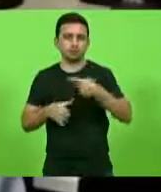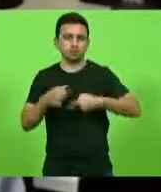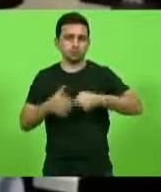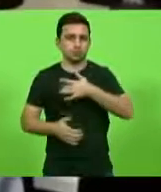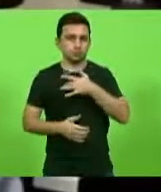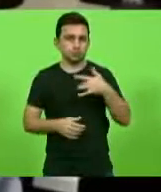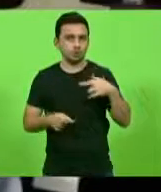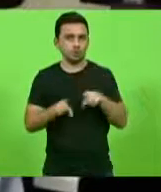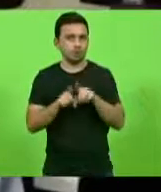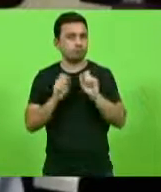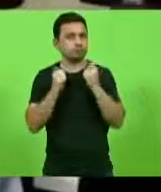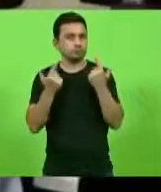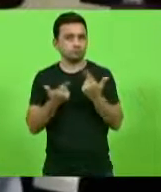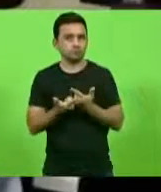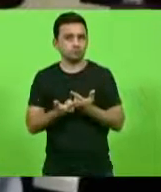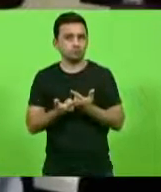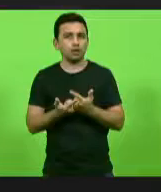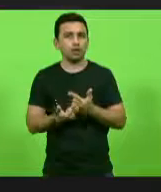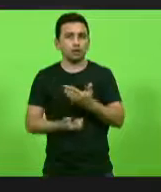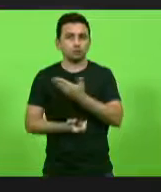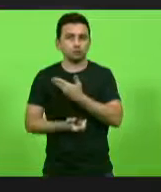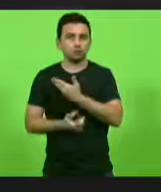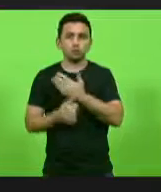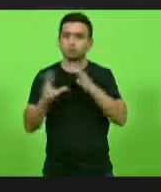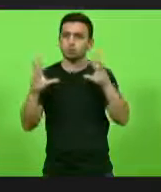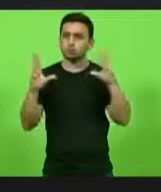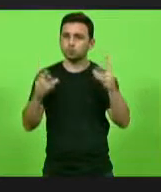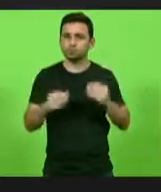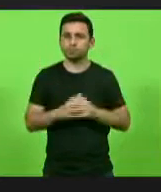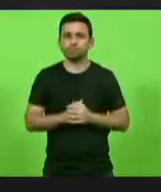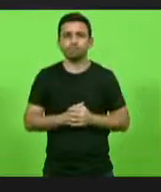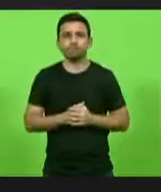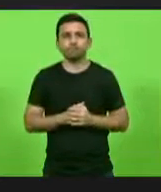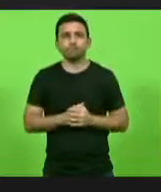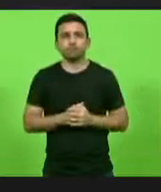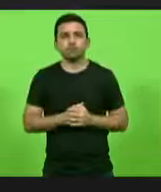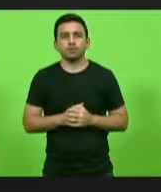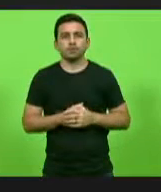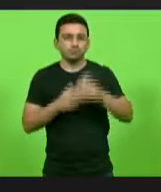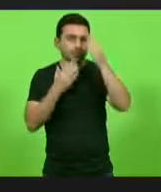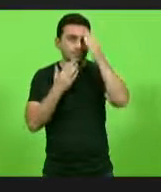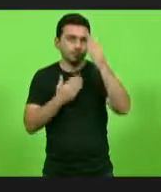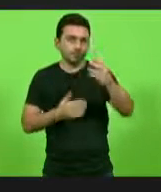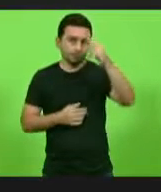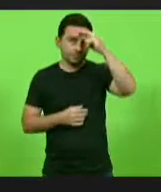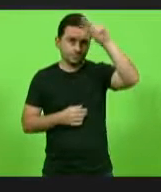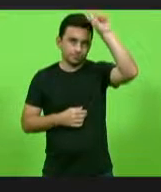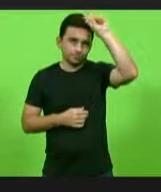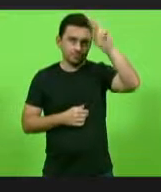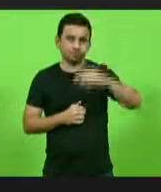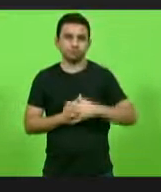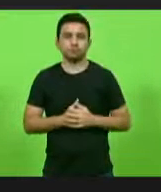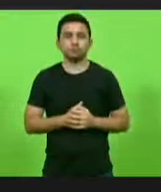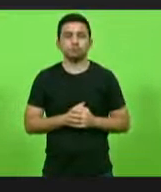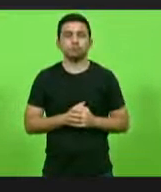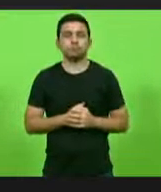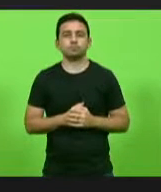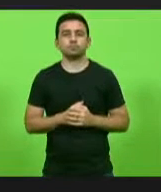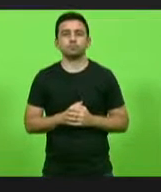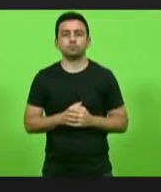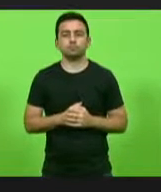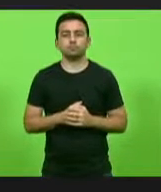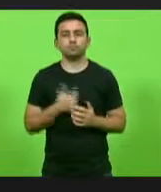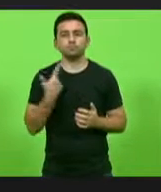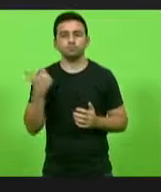presidente, e meus amigos que me apartearam. Obrigado, deputado Vicente Carroprezo. Próximo a